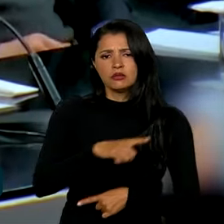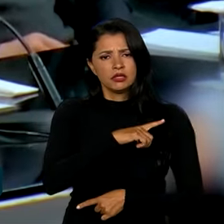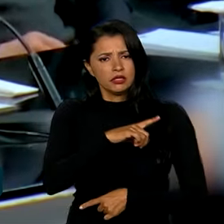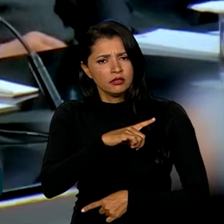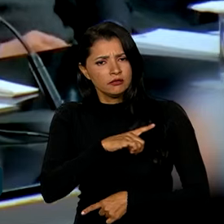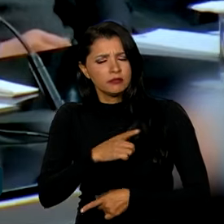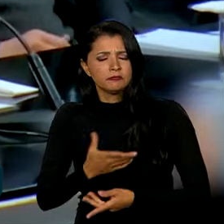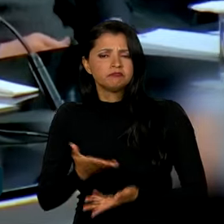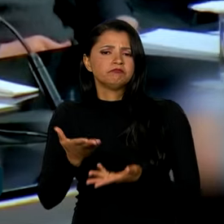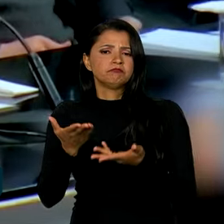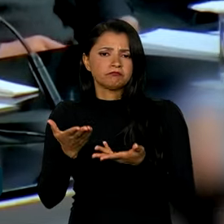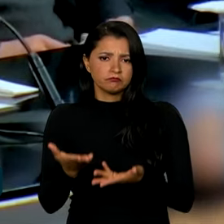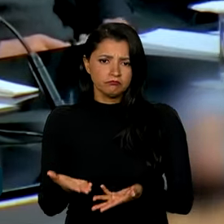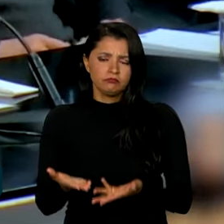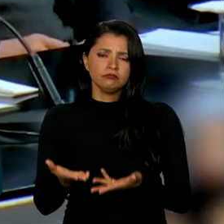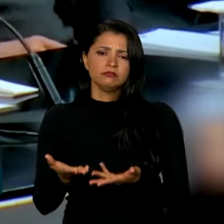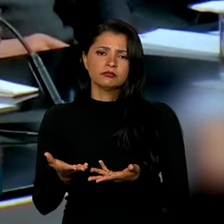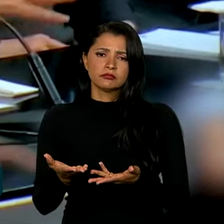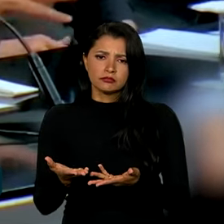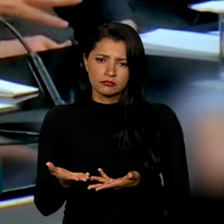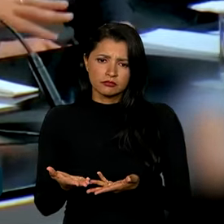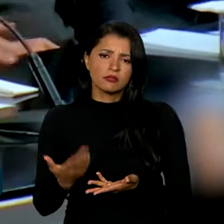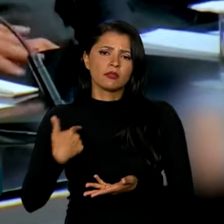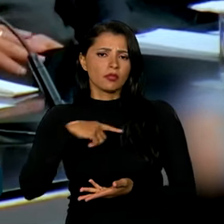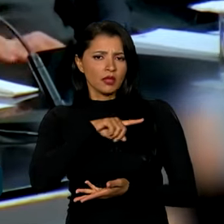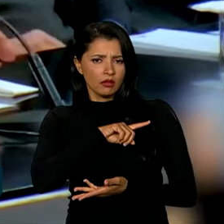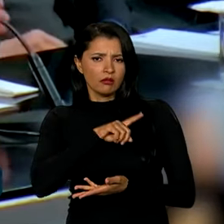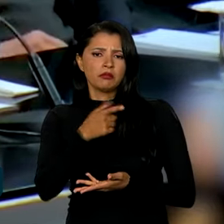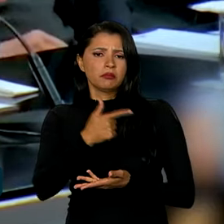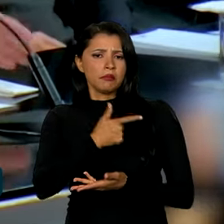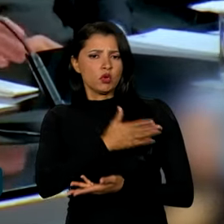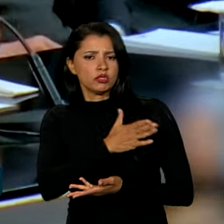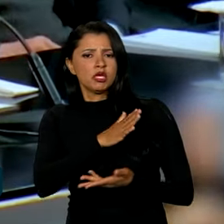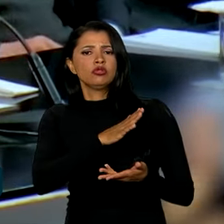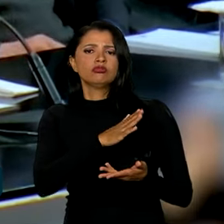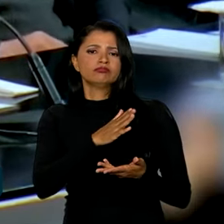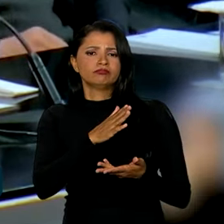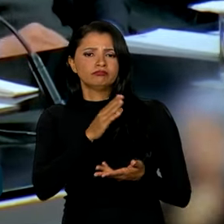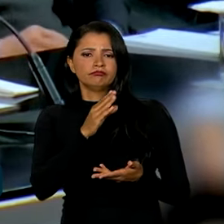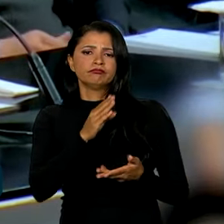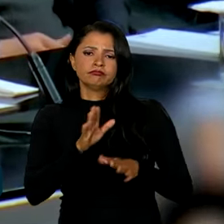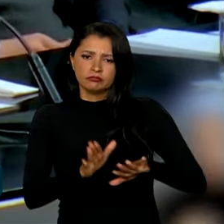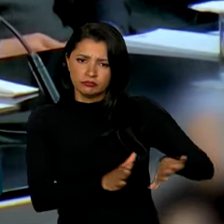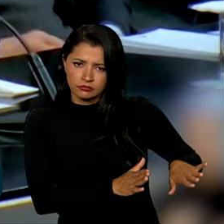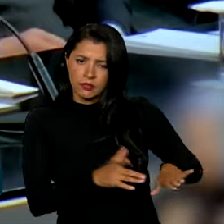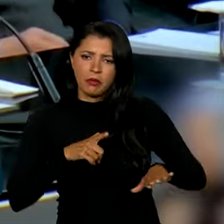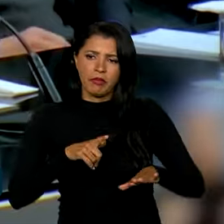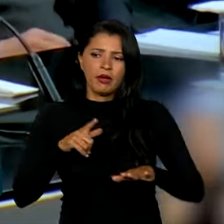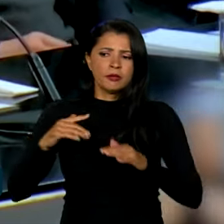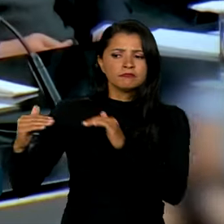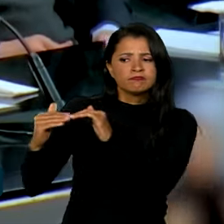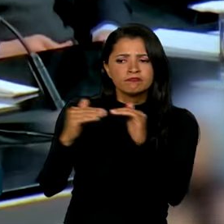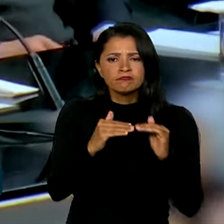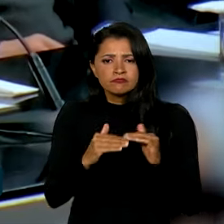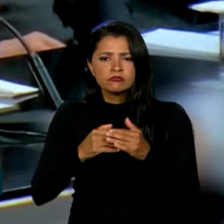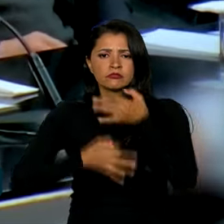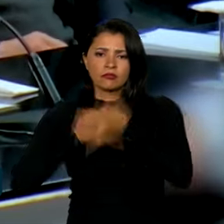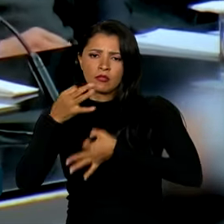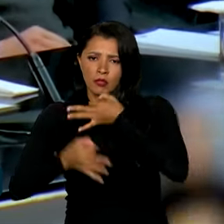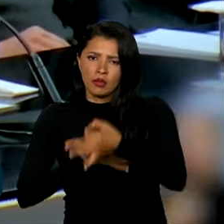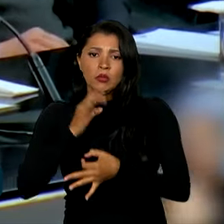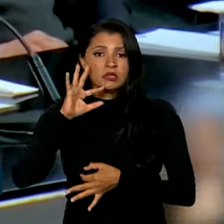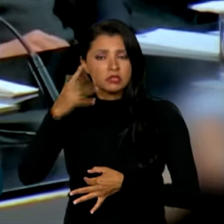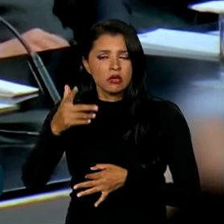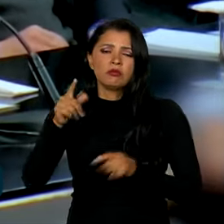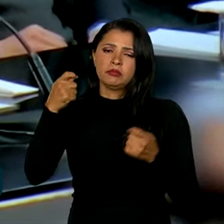botamos preconceitos de lado para buscar um entendimento em torno de uma decisão que já tinha que ter